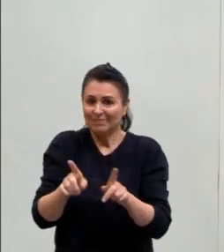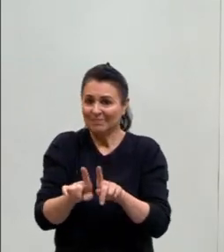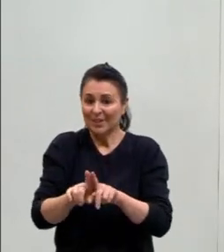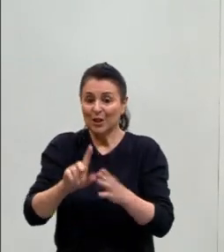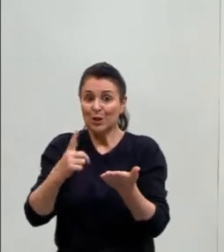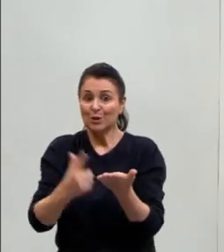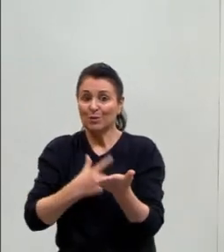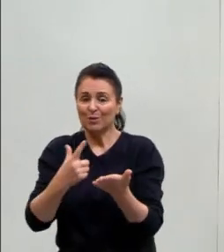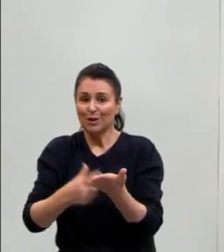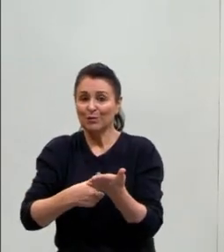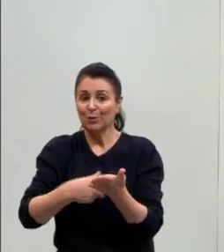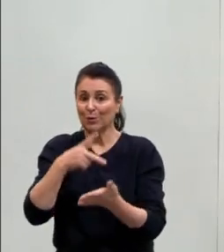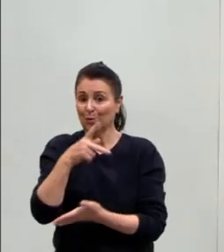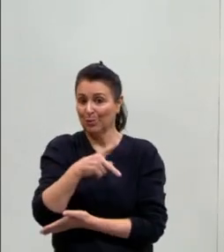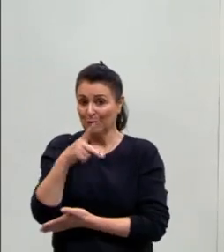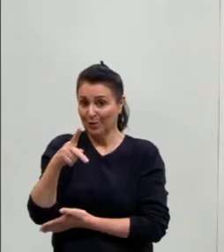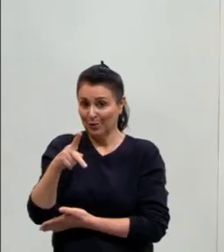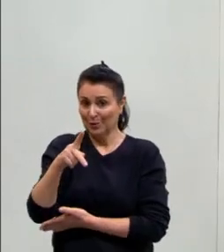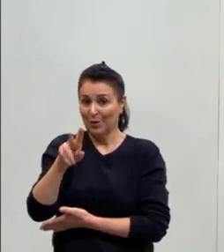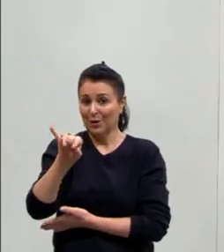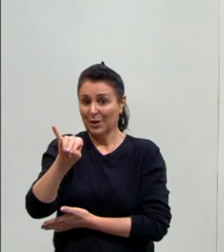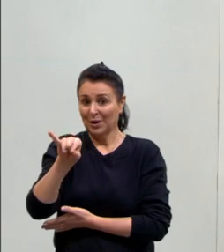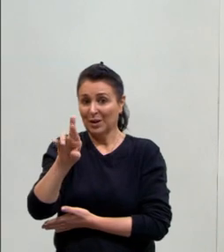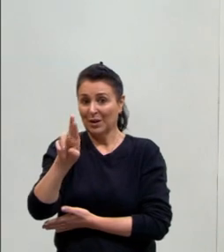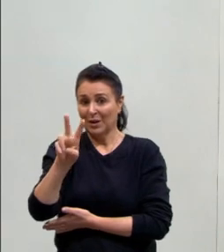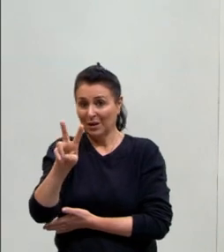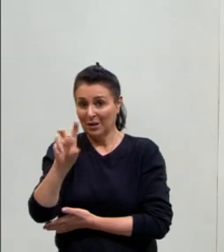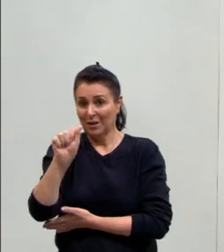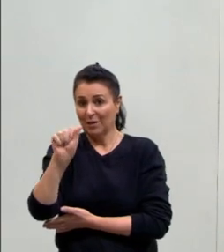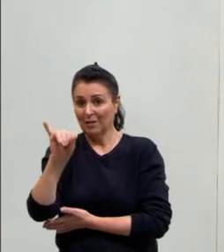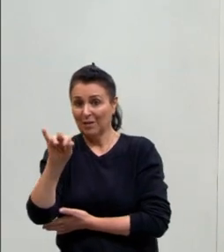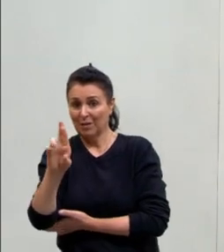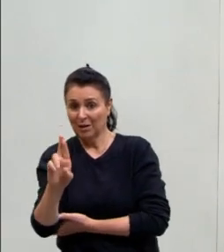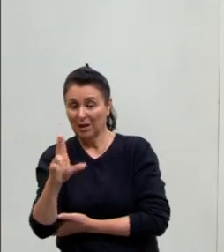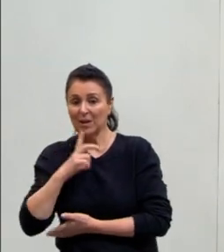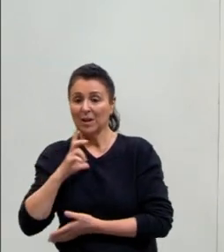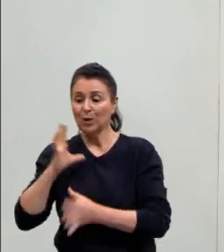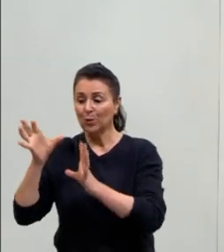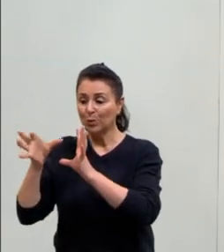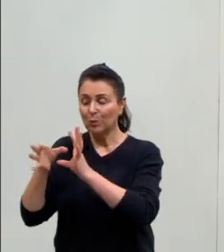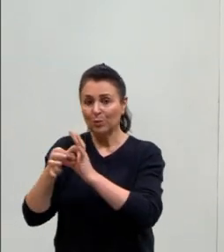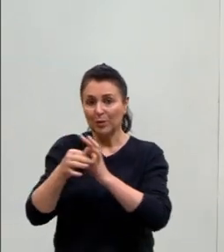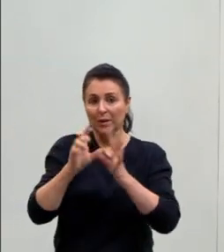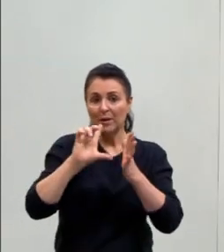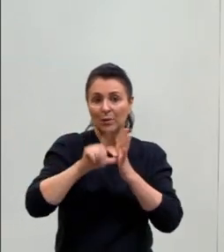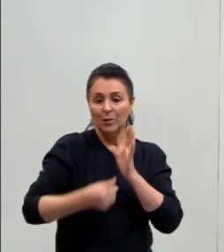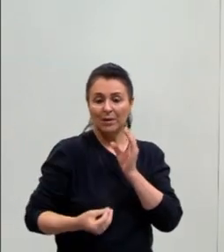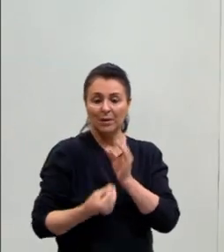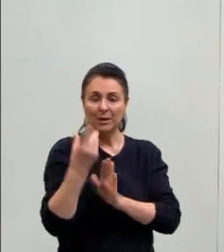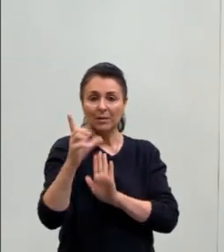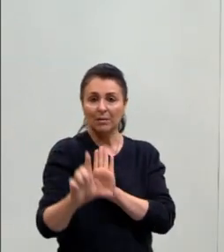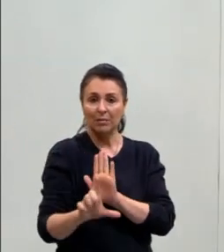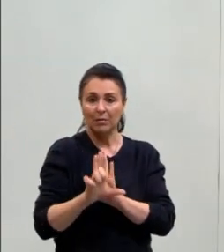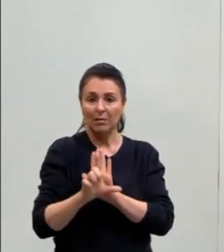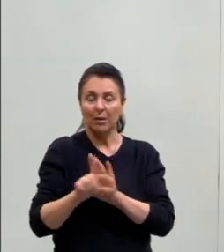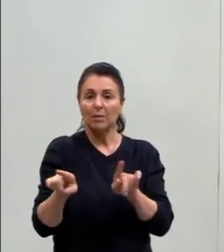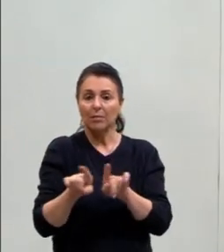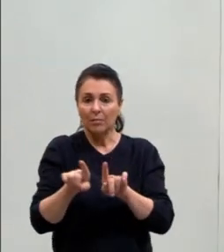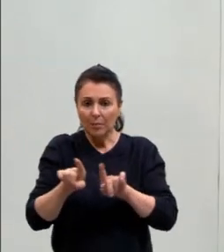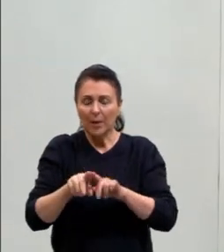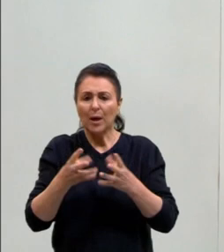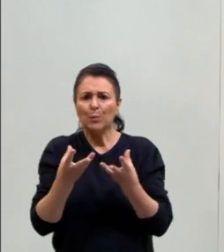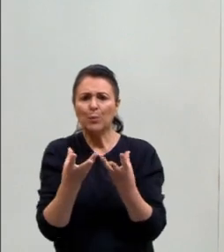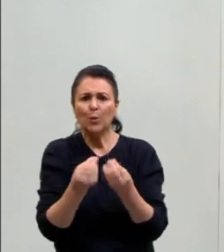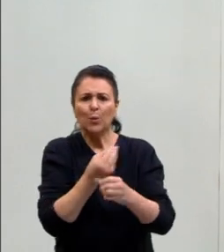esse livro do professor Rivair está exatamente nesse contexto, então, que depois que essa lei foi criada, se criaram muitas